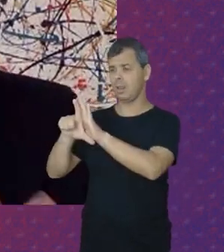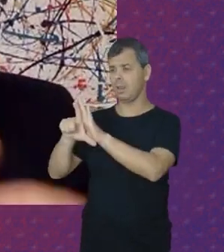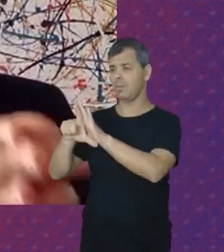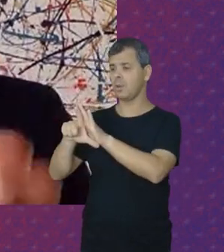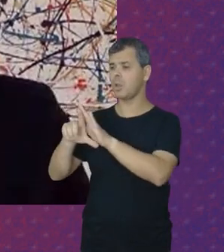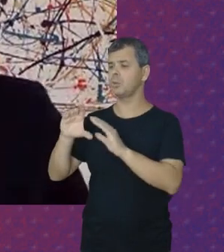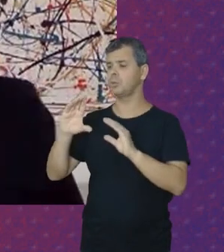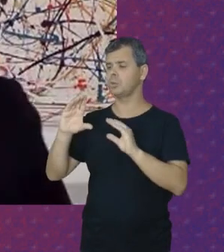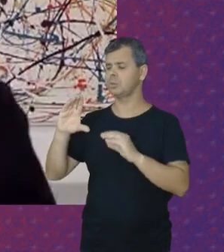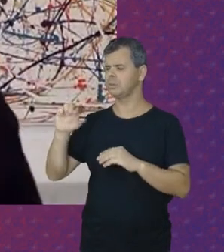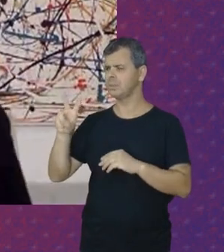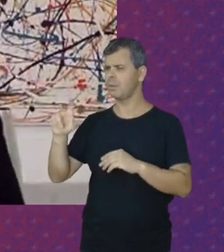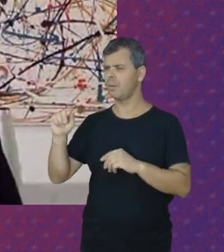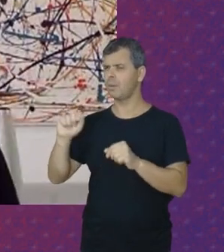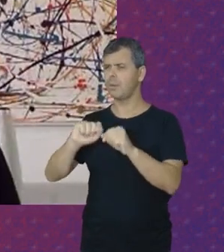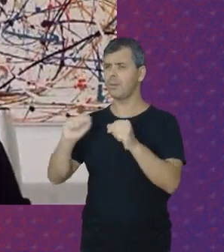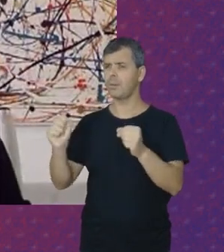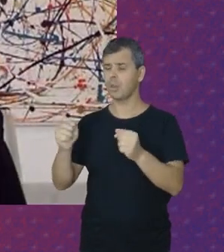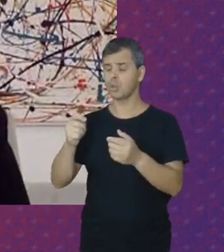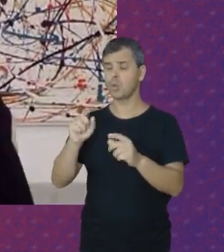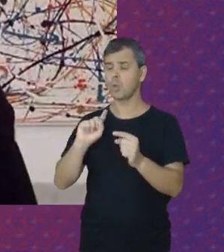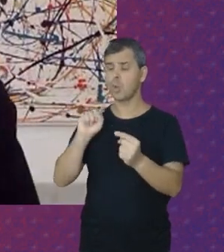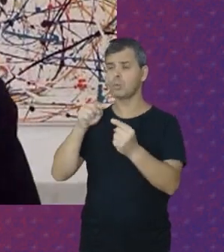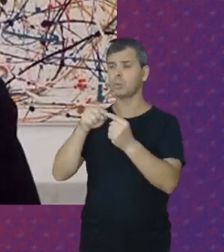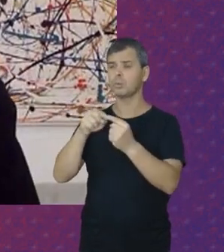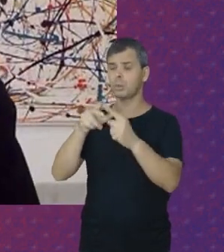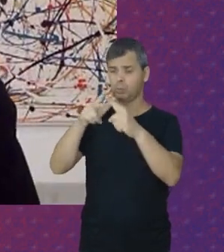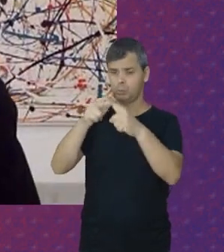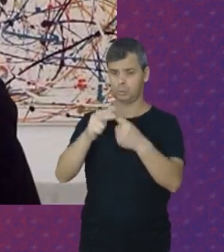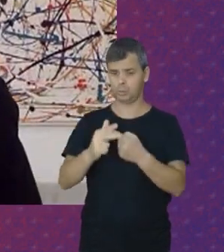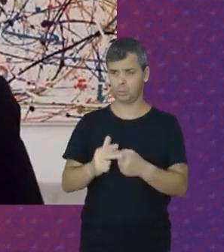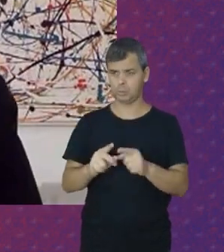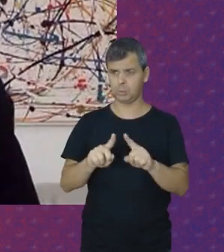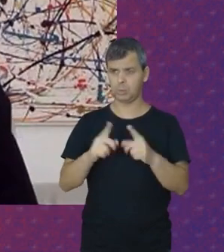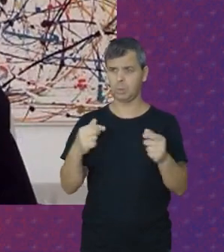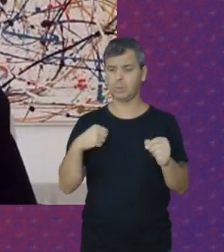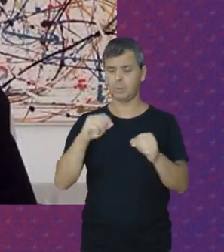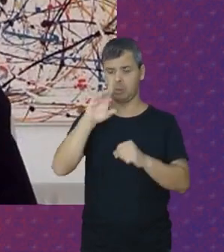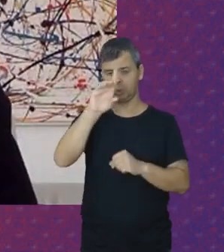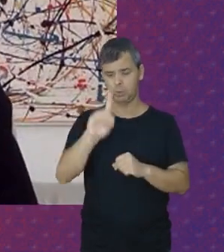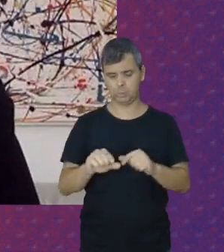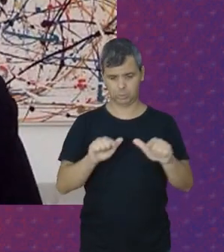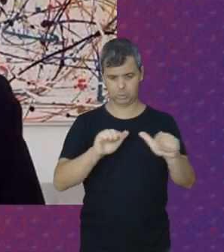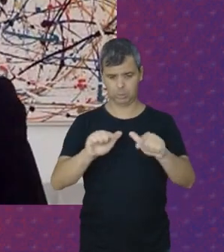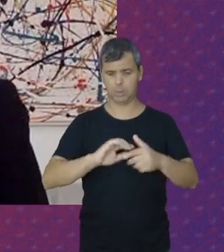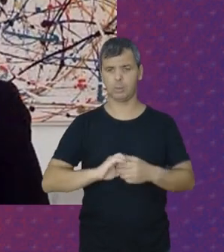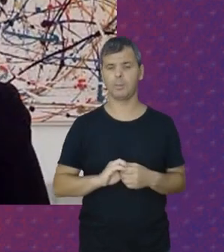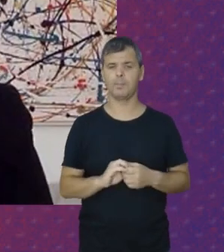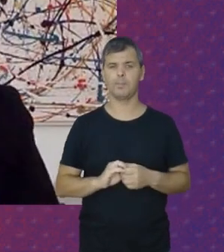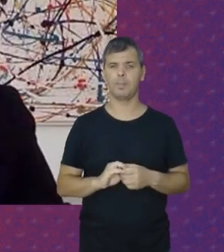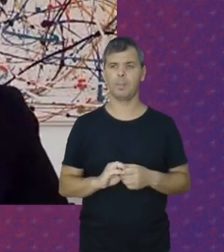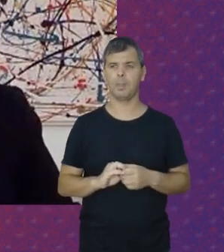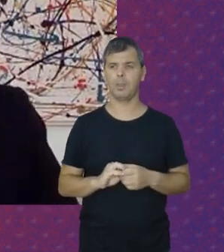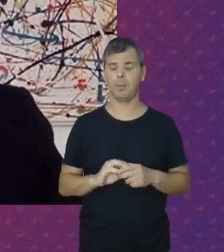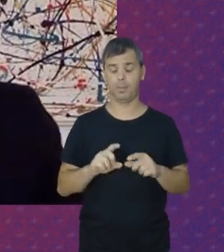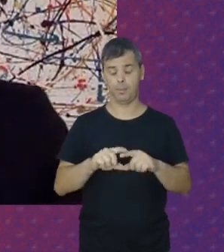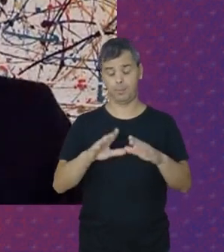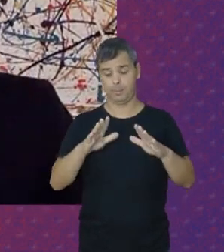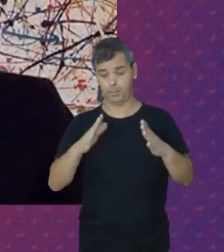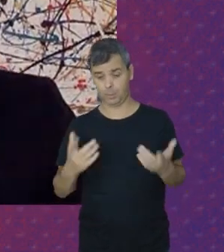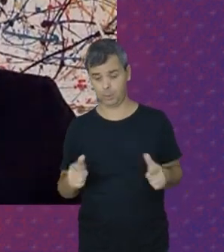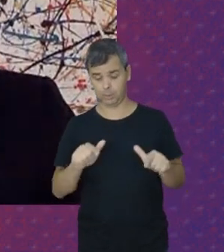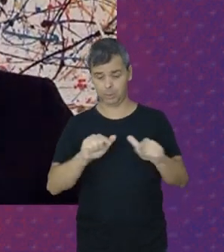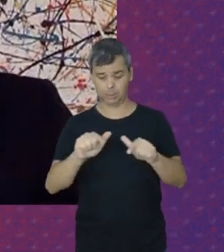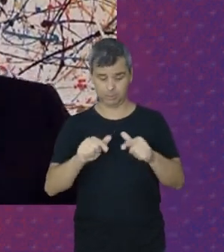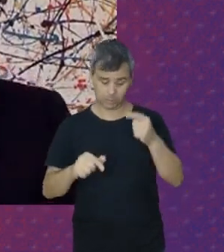civil E passam a ser Objeto de regulamentação Pelo direito De trabalho Porém As